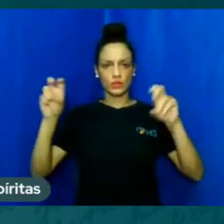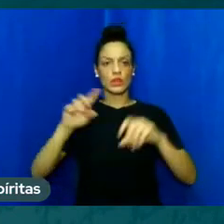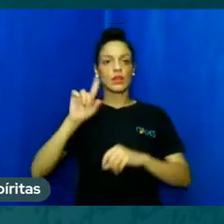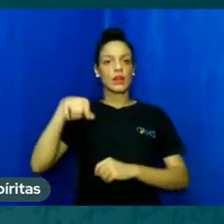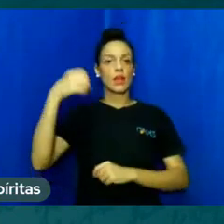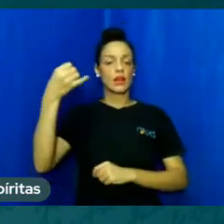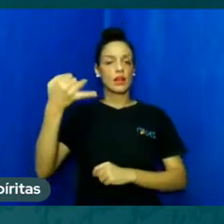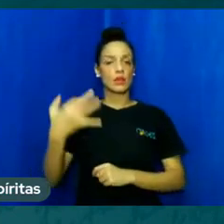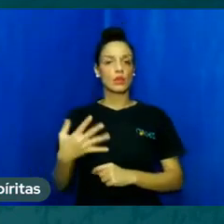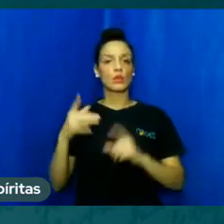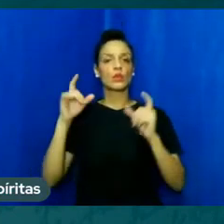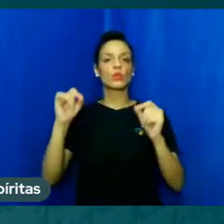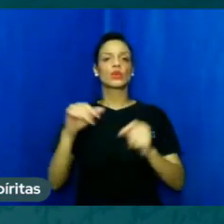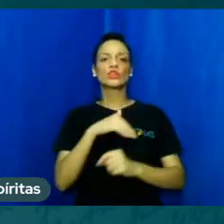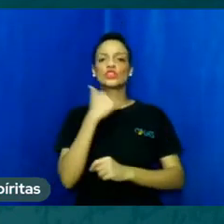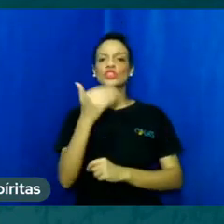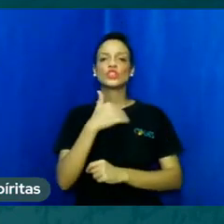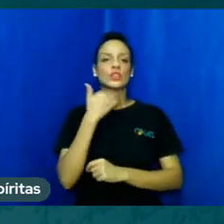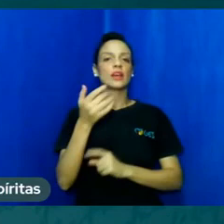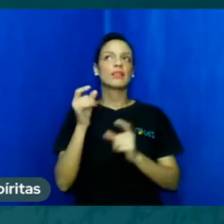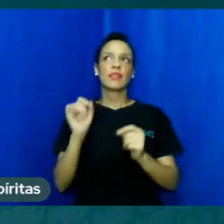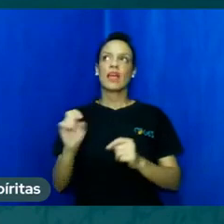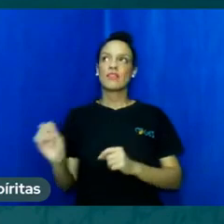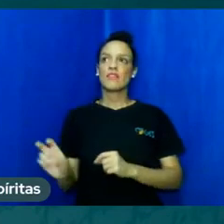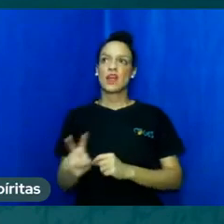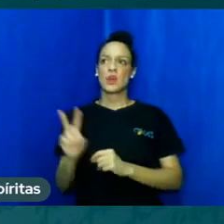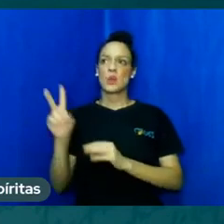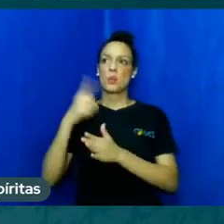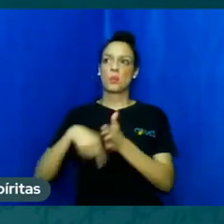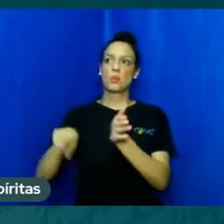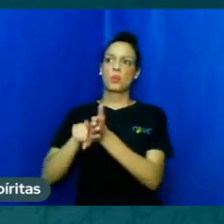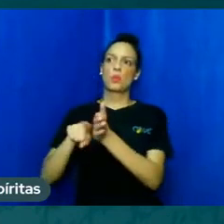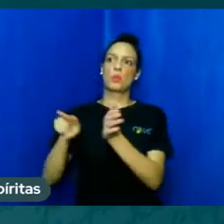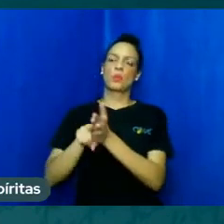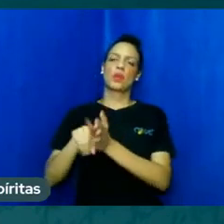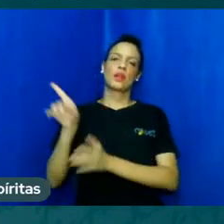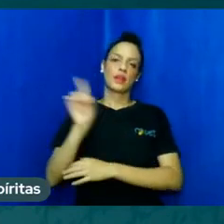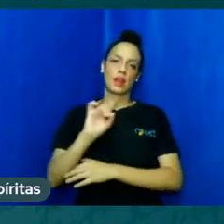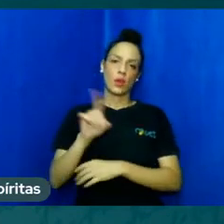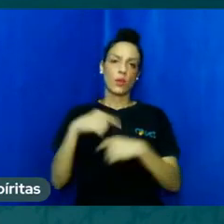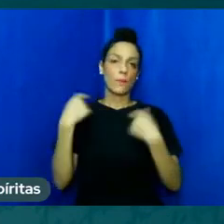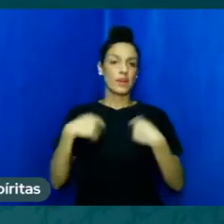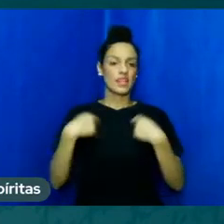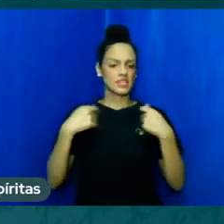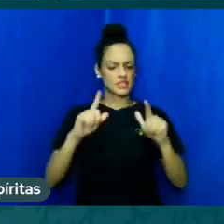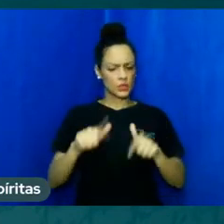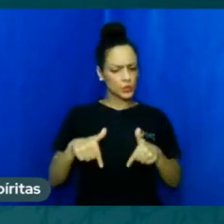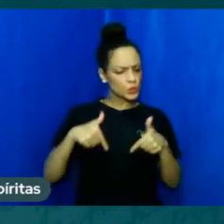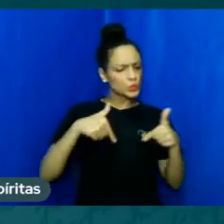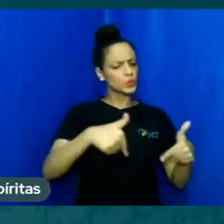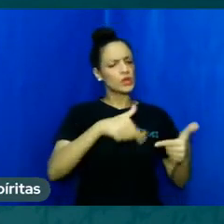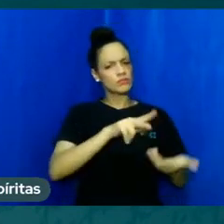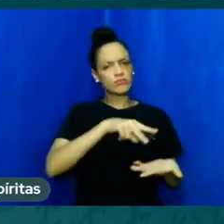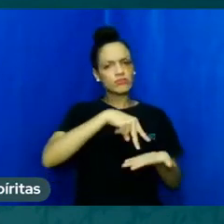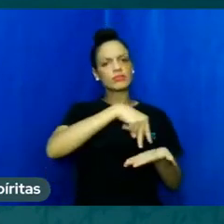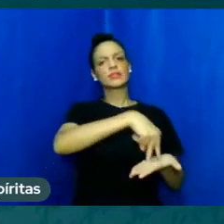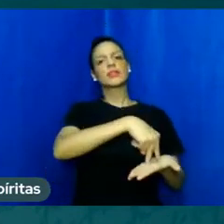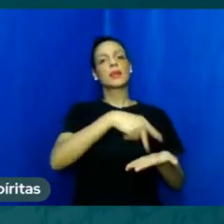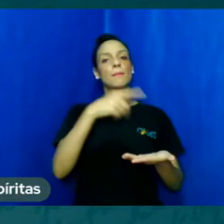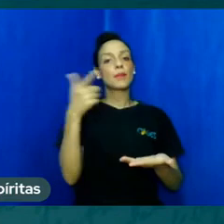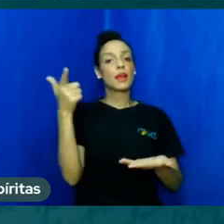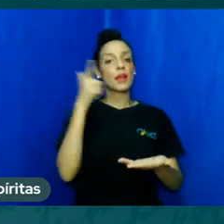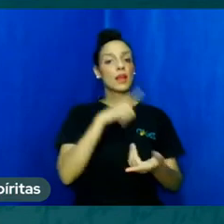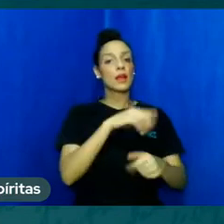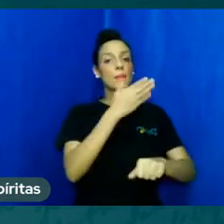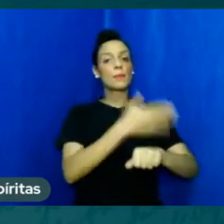basta ter uma virtude negativa é preciso ter uma virtude ativa portanto diz ele para fazer o bem